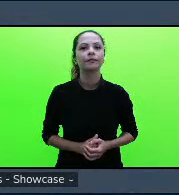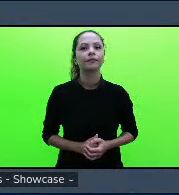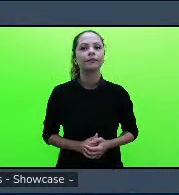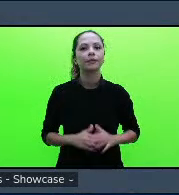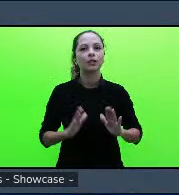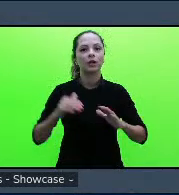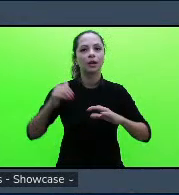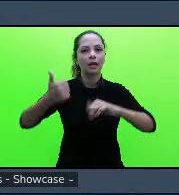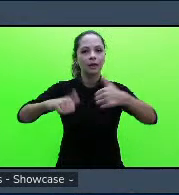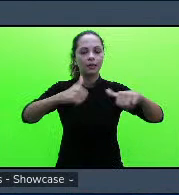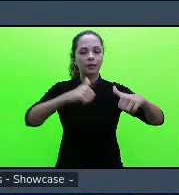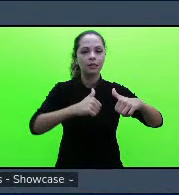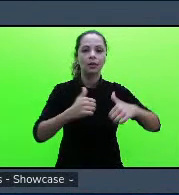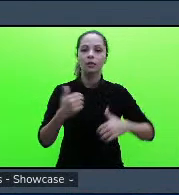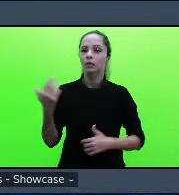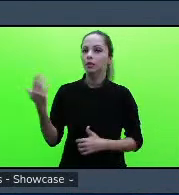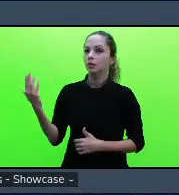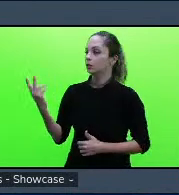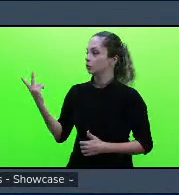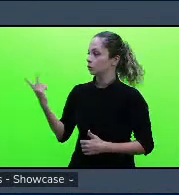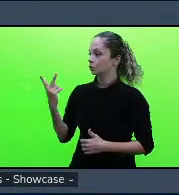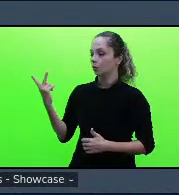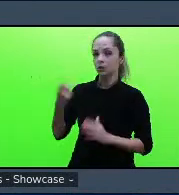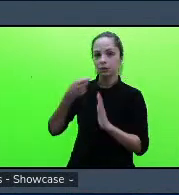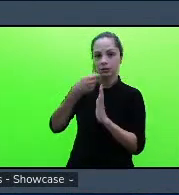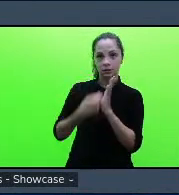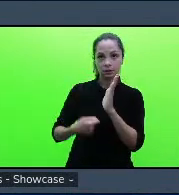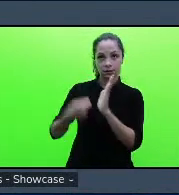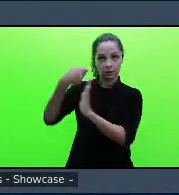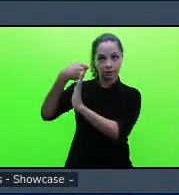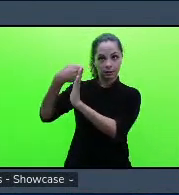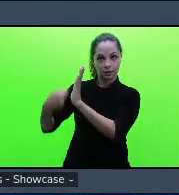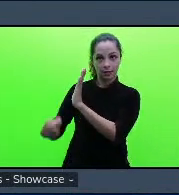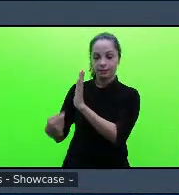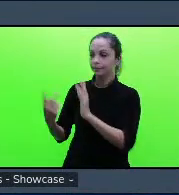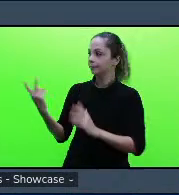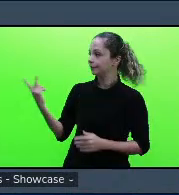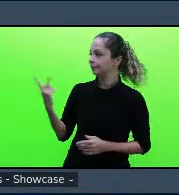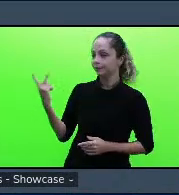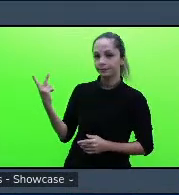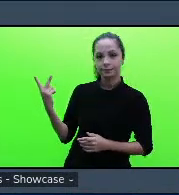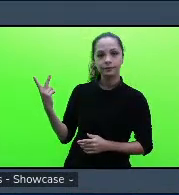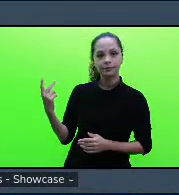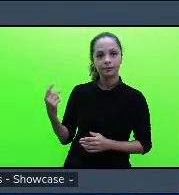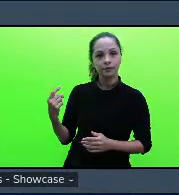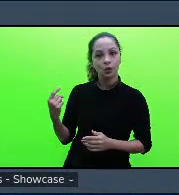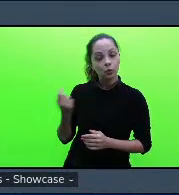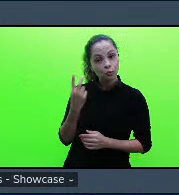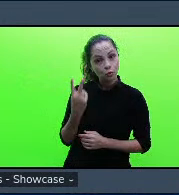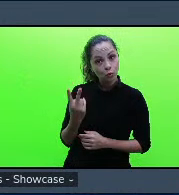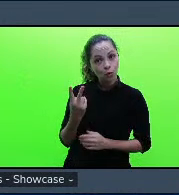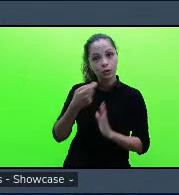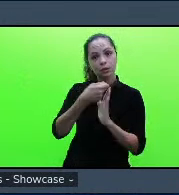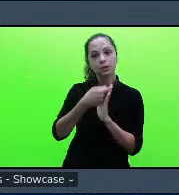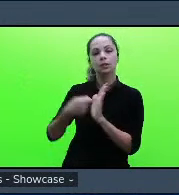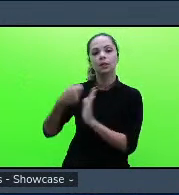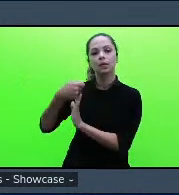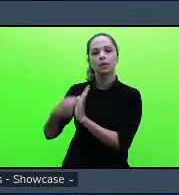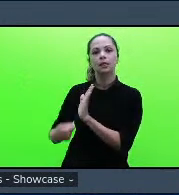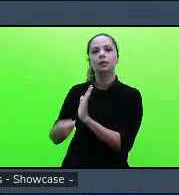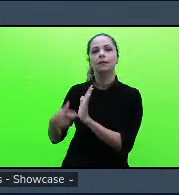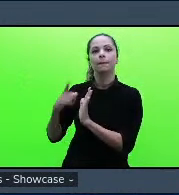esses dois textos né importante dizer salientar que todos os dois textos eles foram